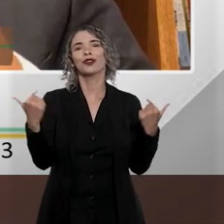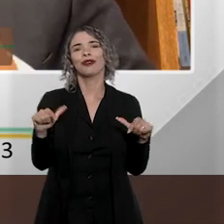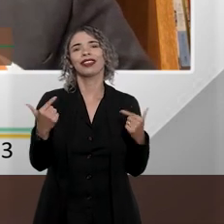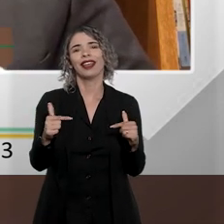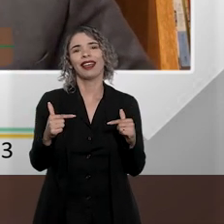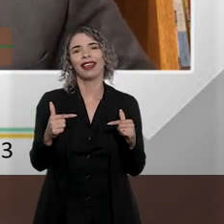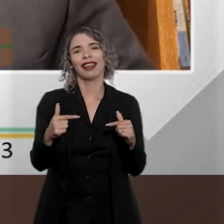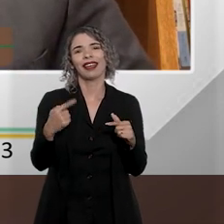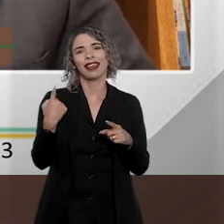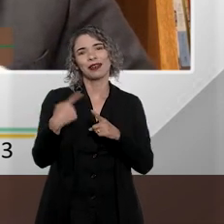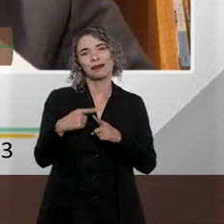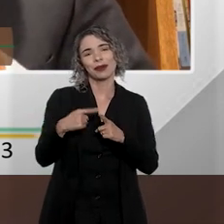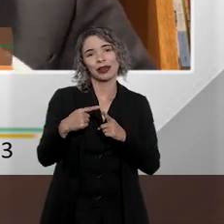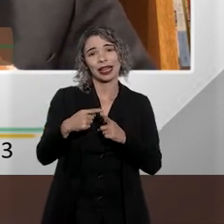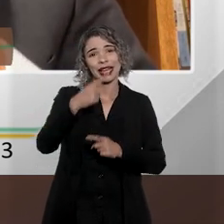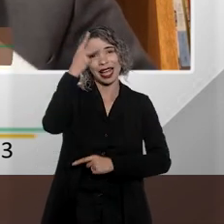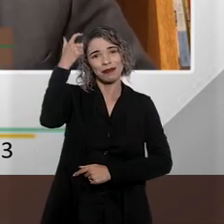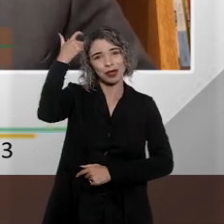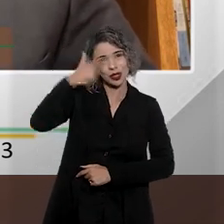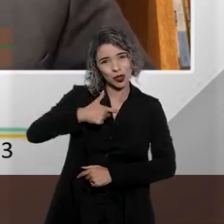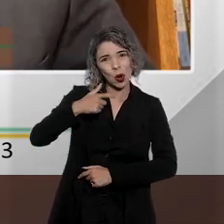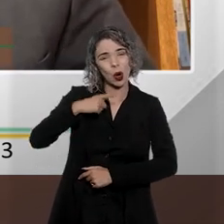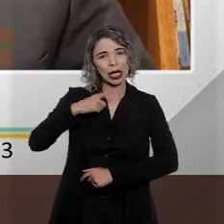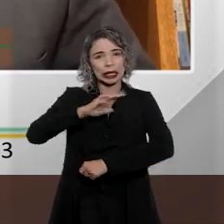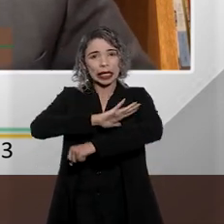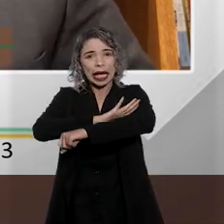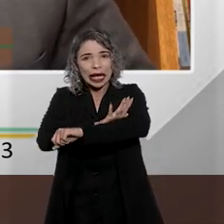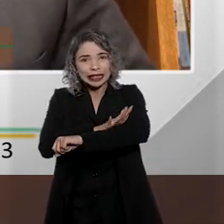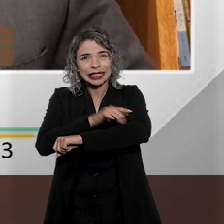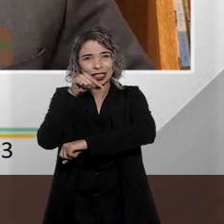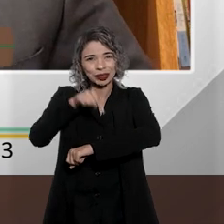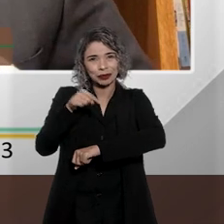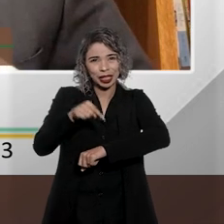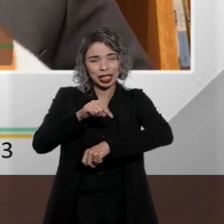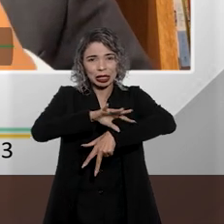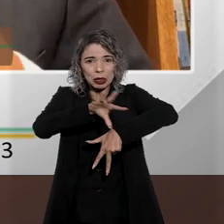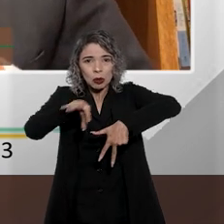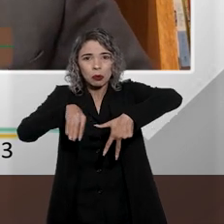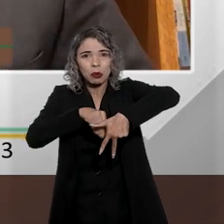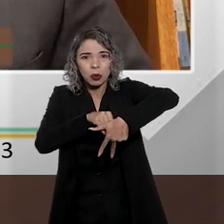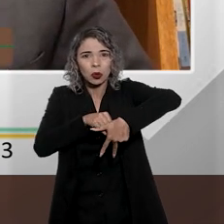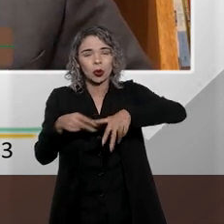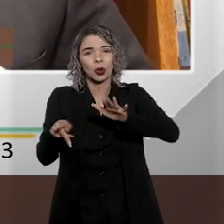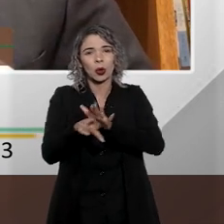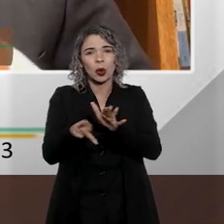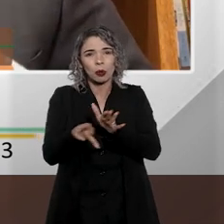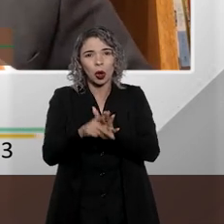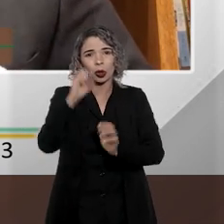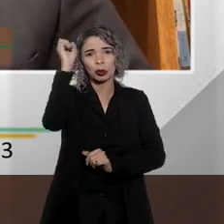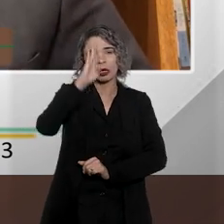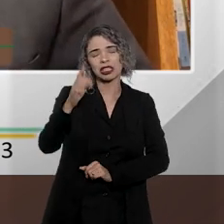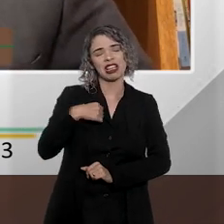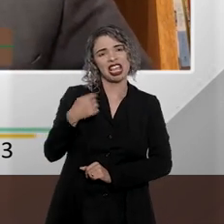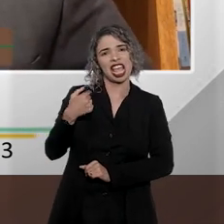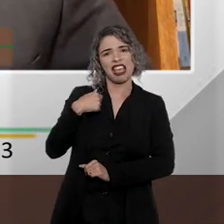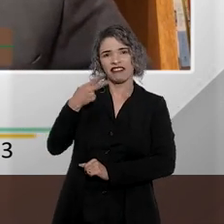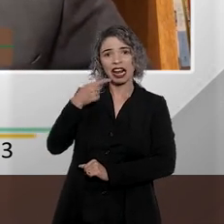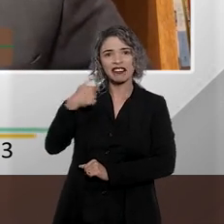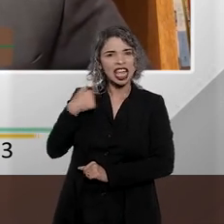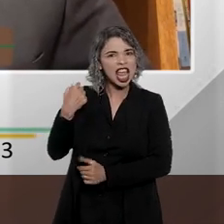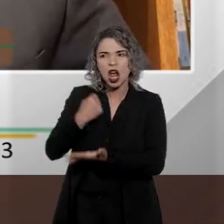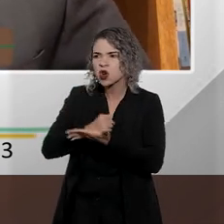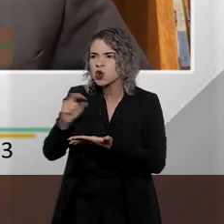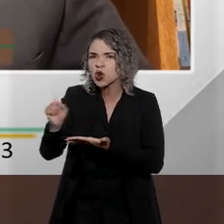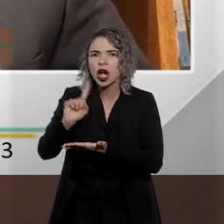geralmente a pessoa, como eu dizia, racismo covarde do Brasil, ele não se manifestava e não dizia não estou contratando porque é uma